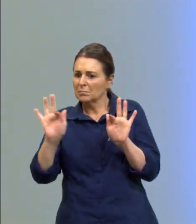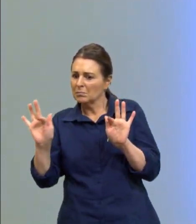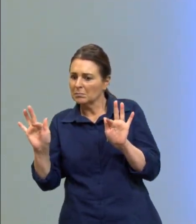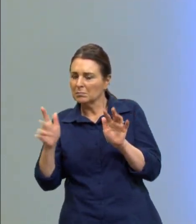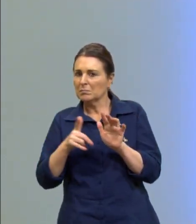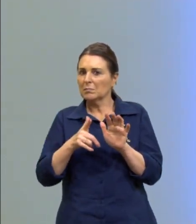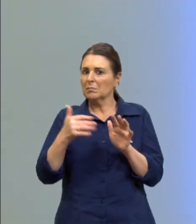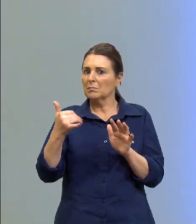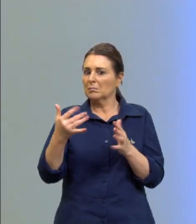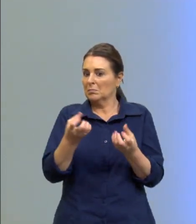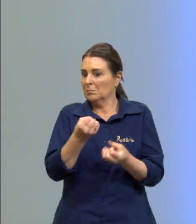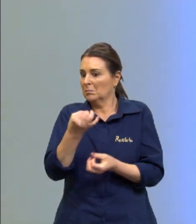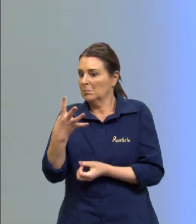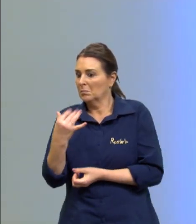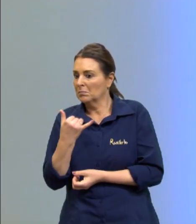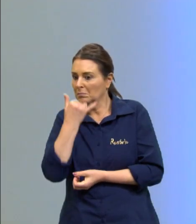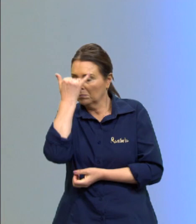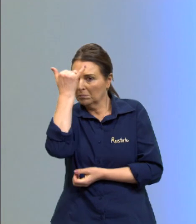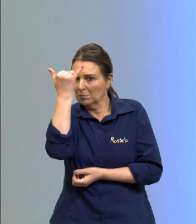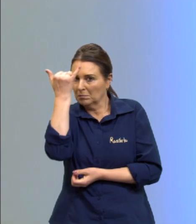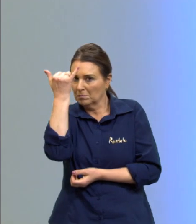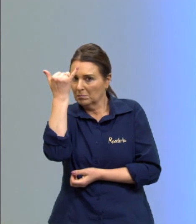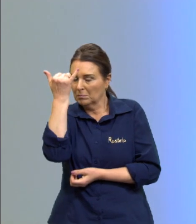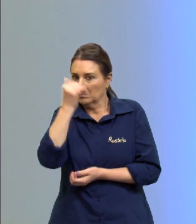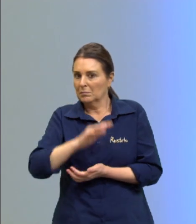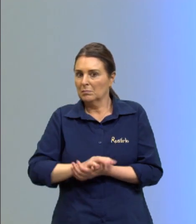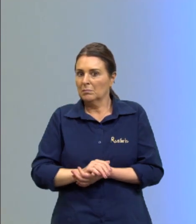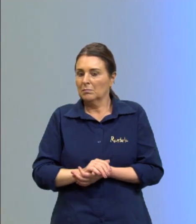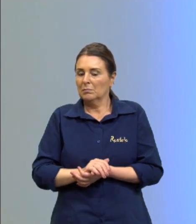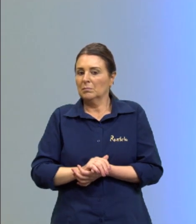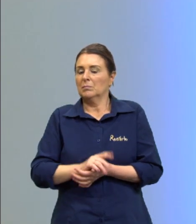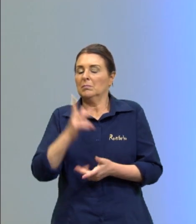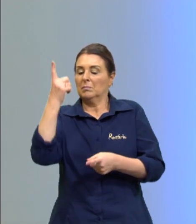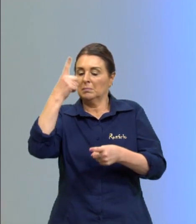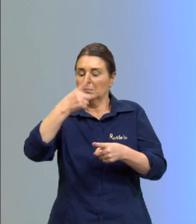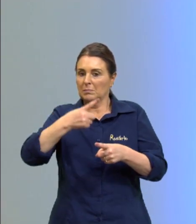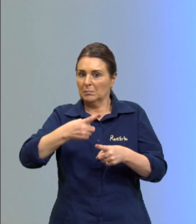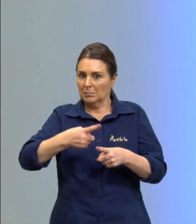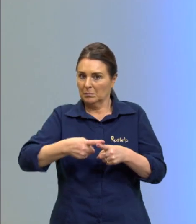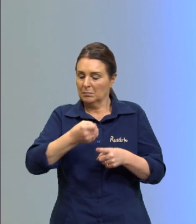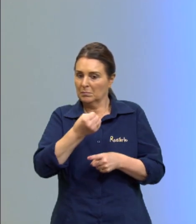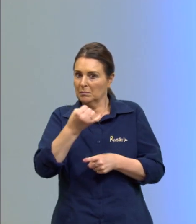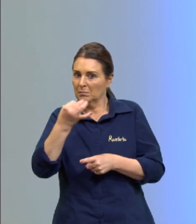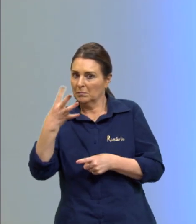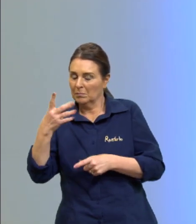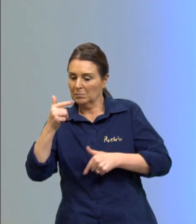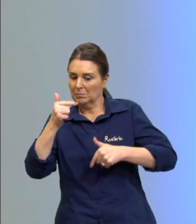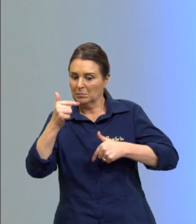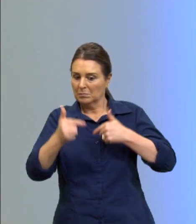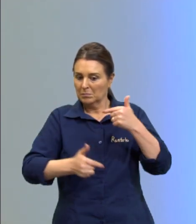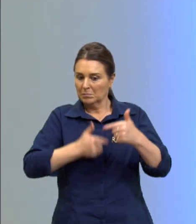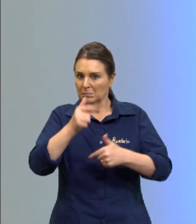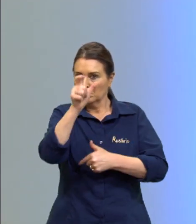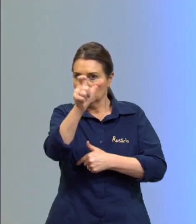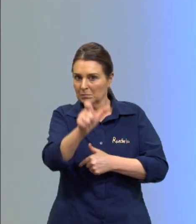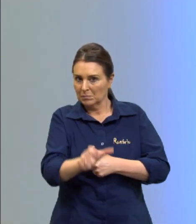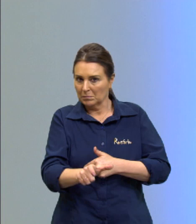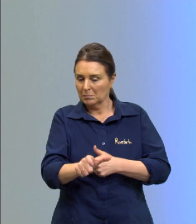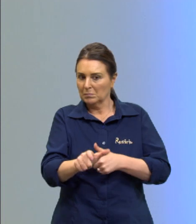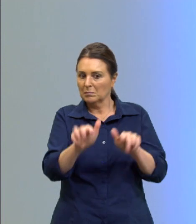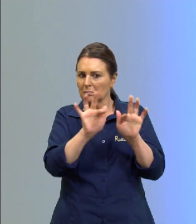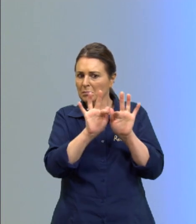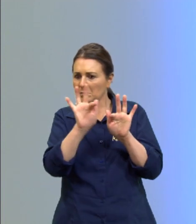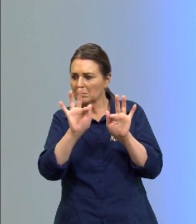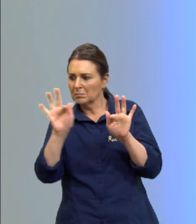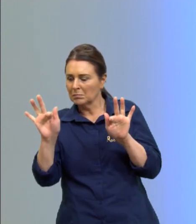acidentes ou seja nós vamos multiplicar a quantidade de trabalhadores por esta frequência pela